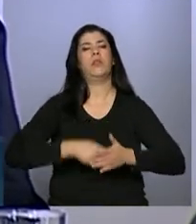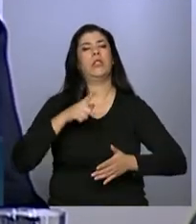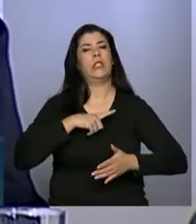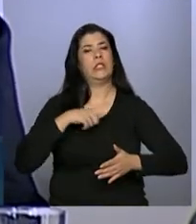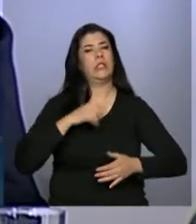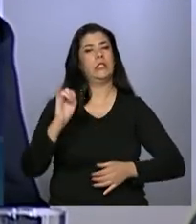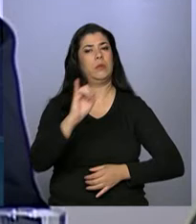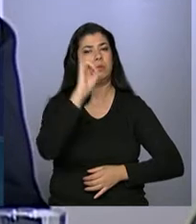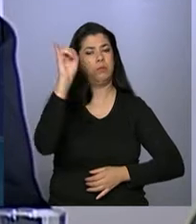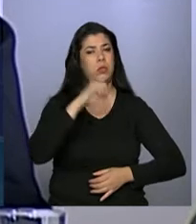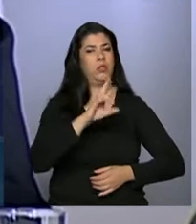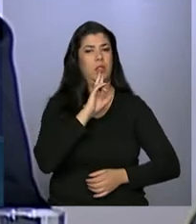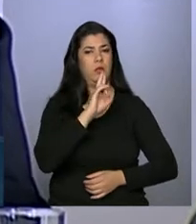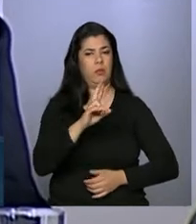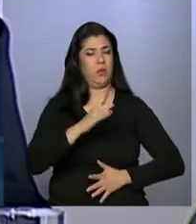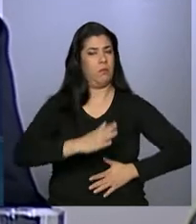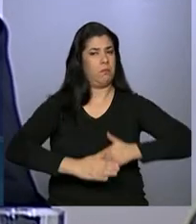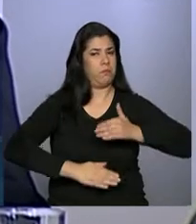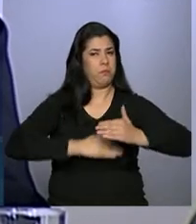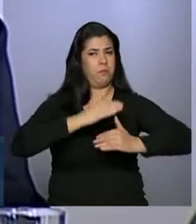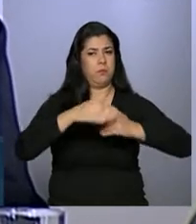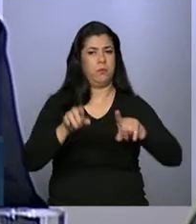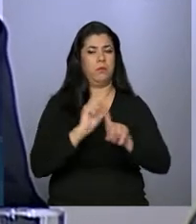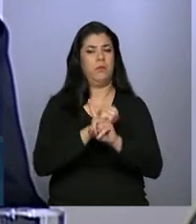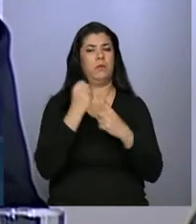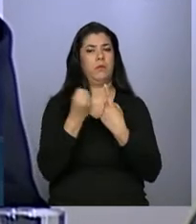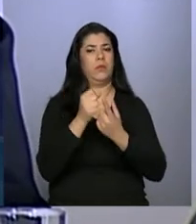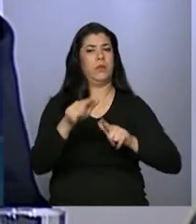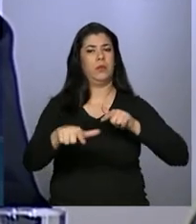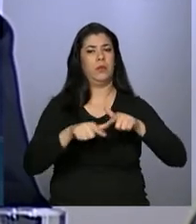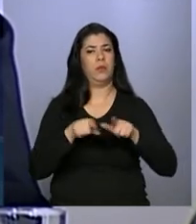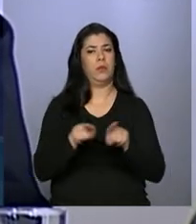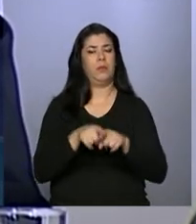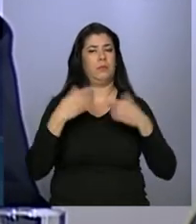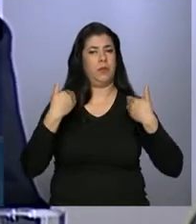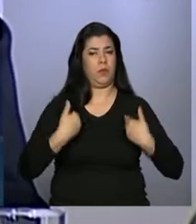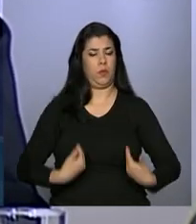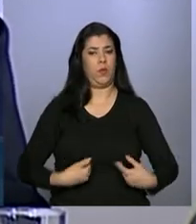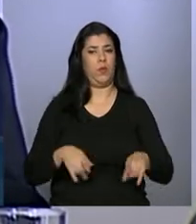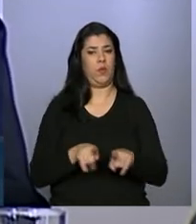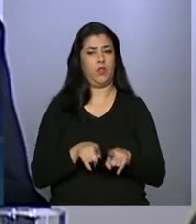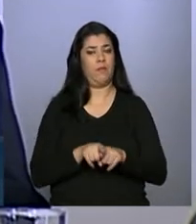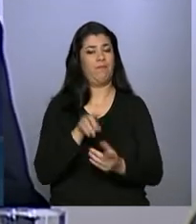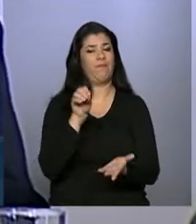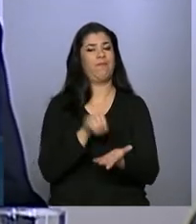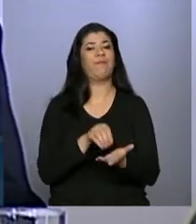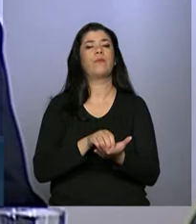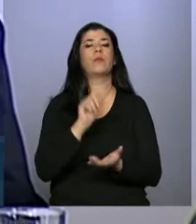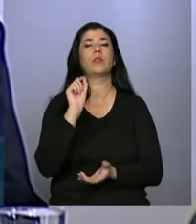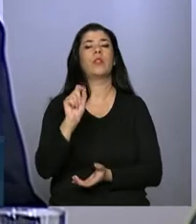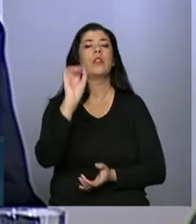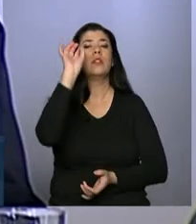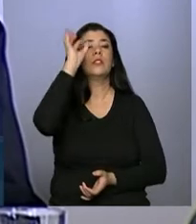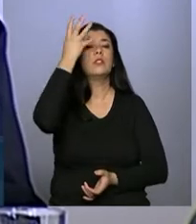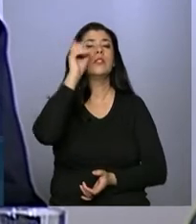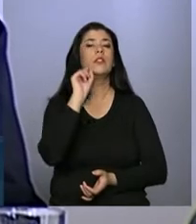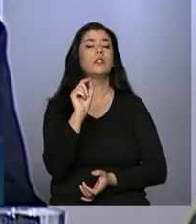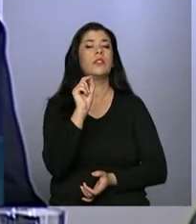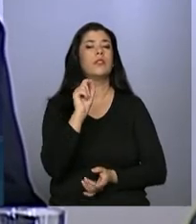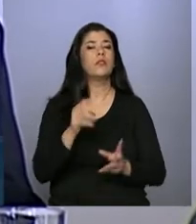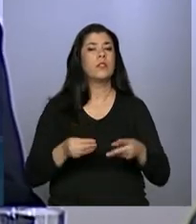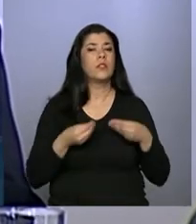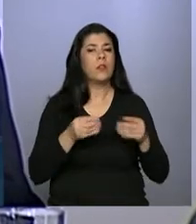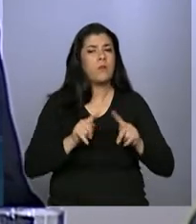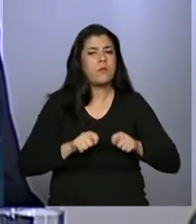com avanços sociais, trabalhistas e humanos, falta a decisão de fortalecer o